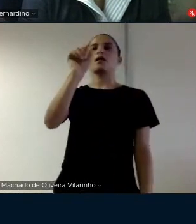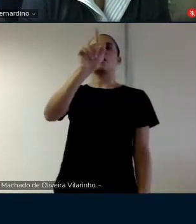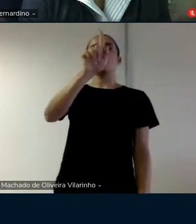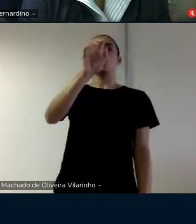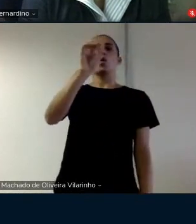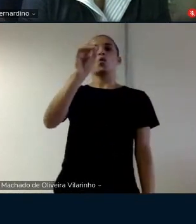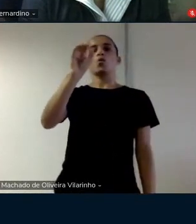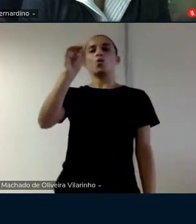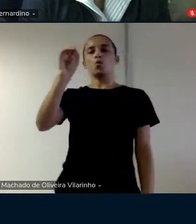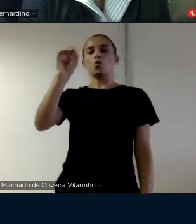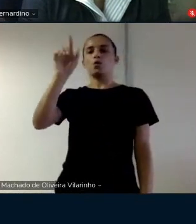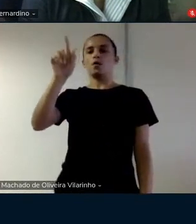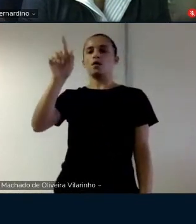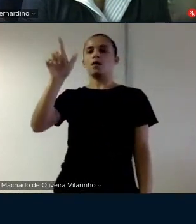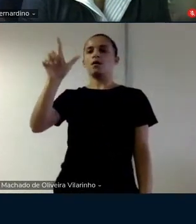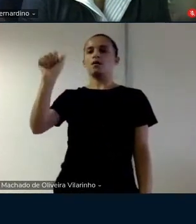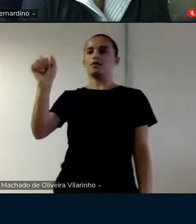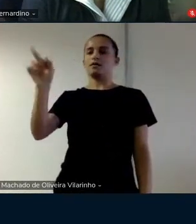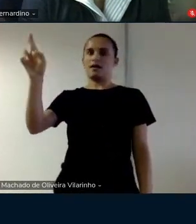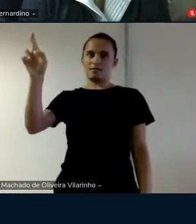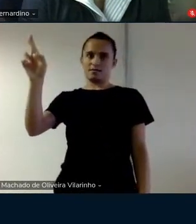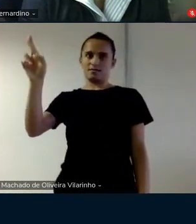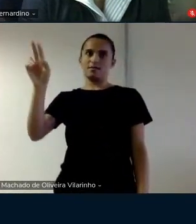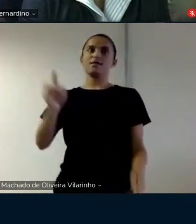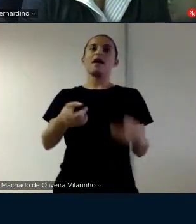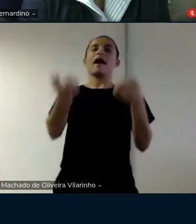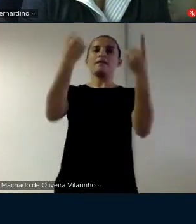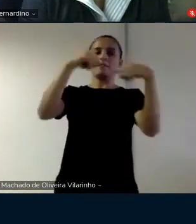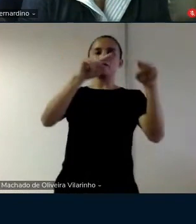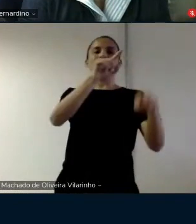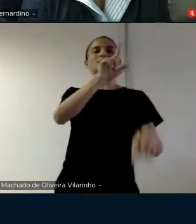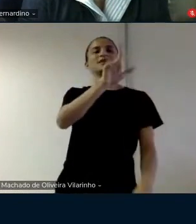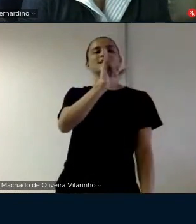twitter twitter e link linkar né